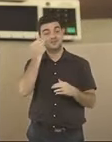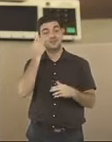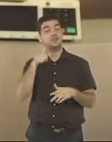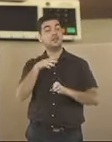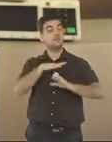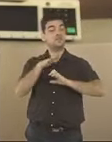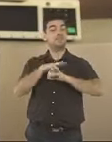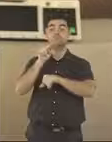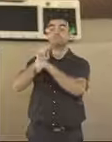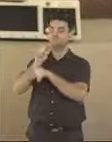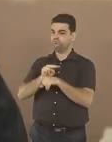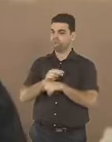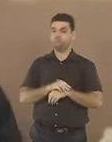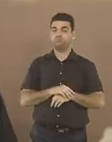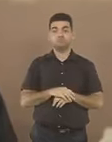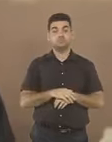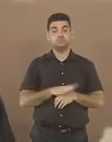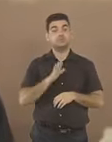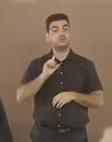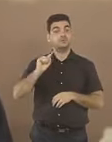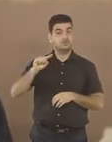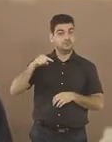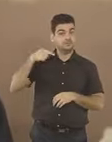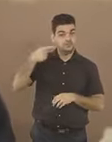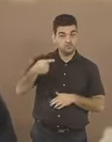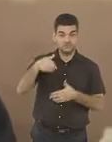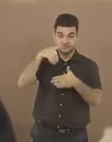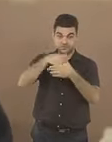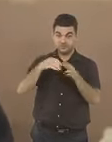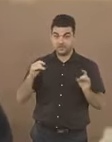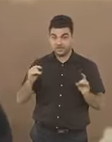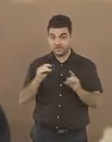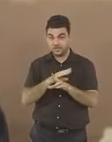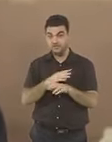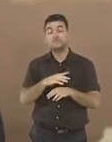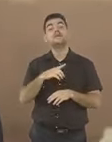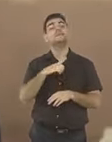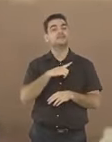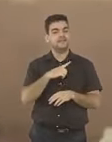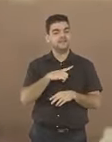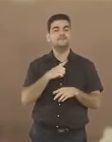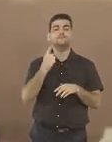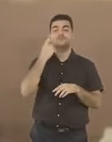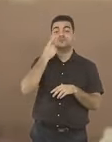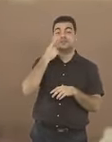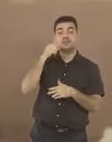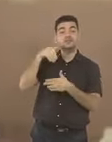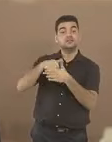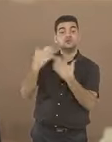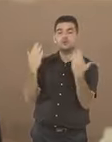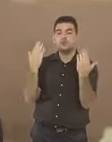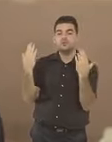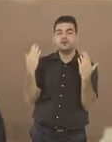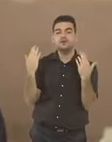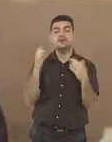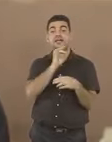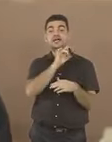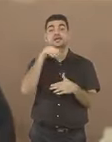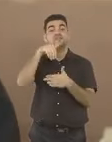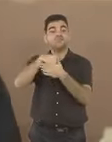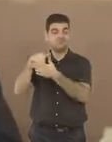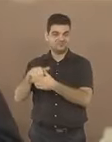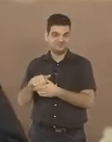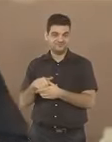auditoria independente. Após a votação, também é possível auditar a eleição e conferir os votos.